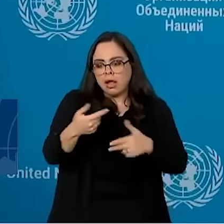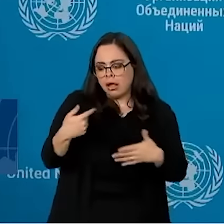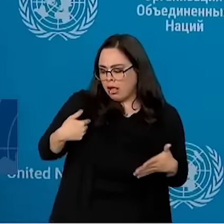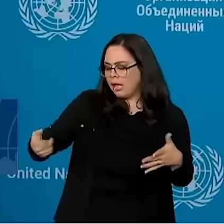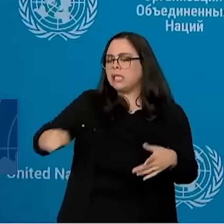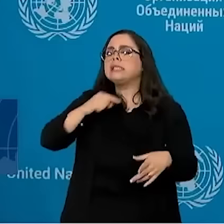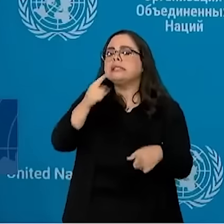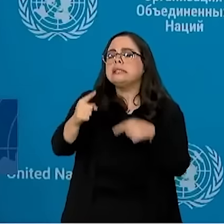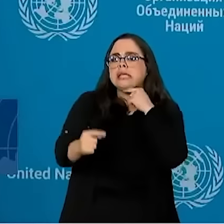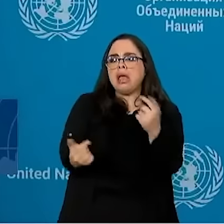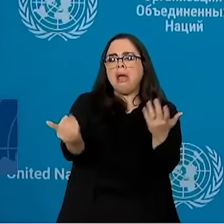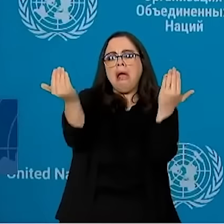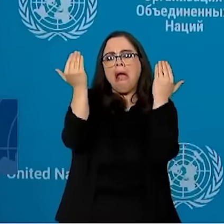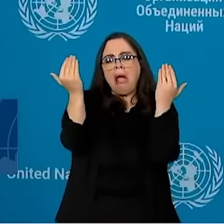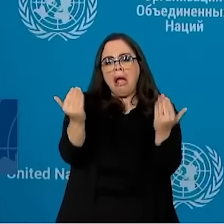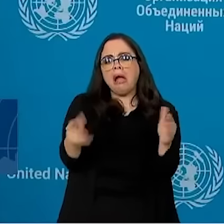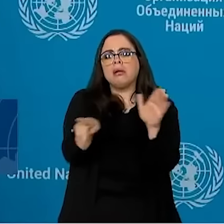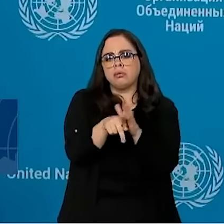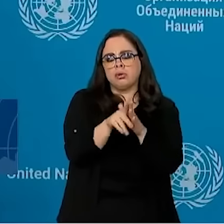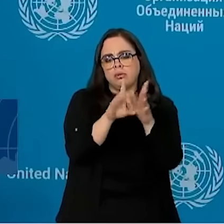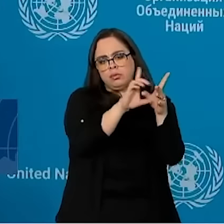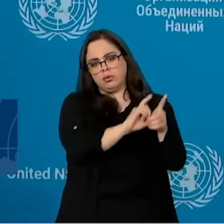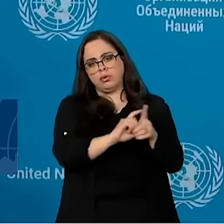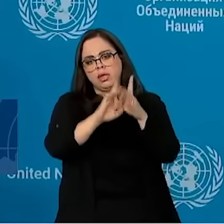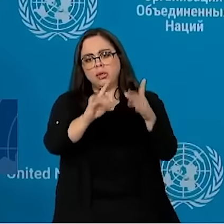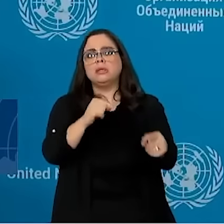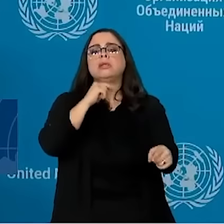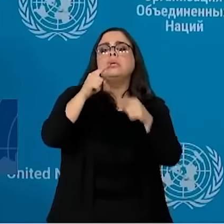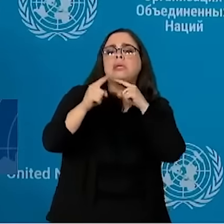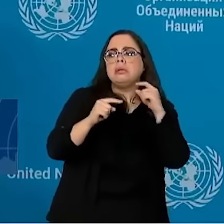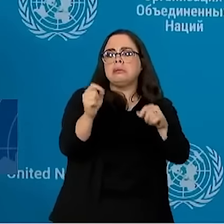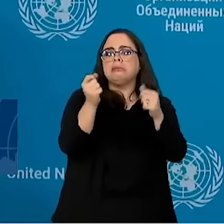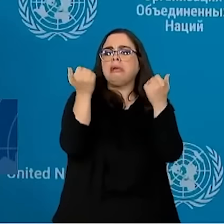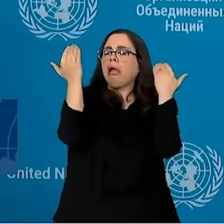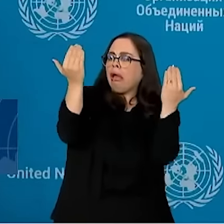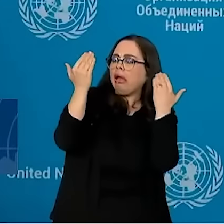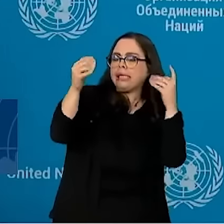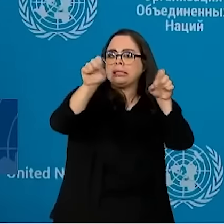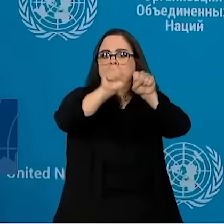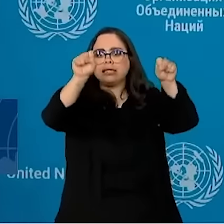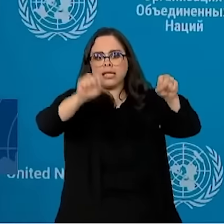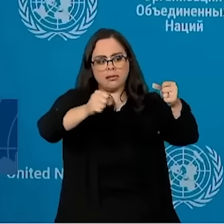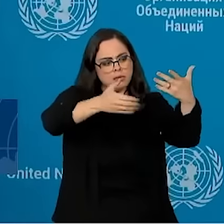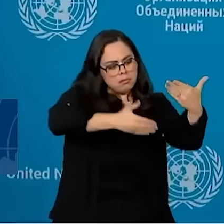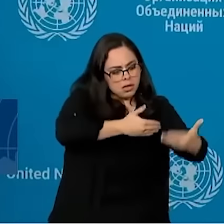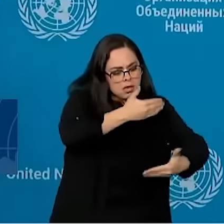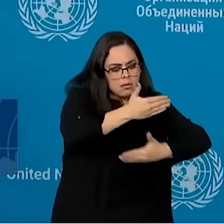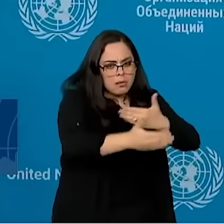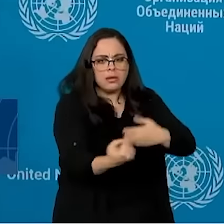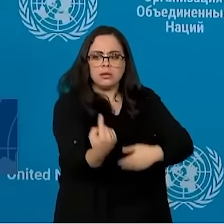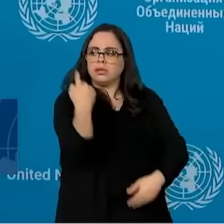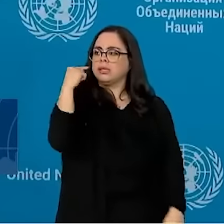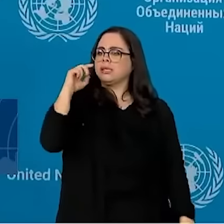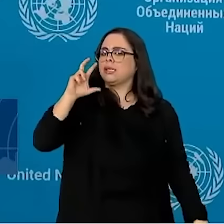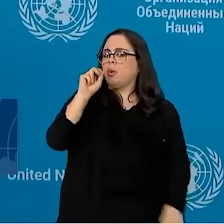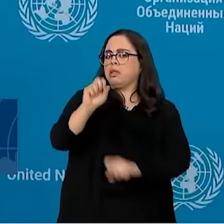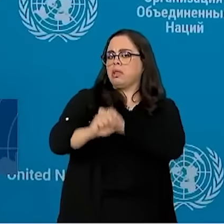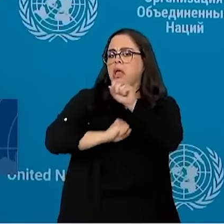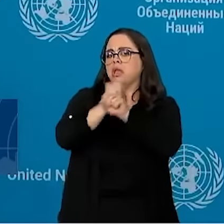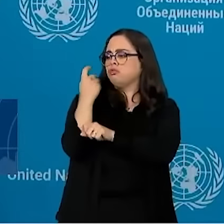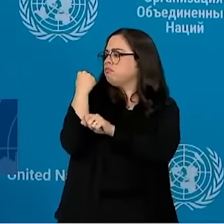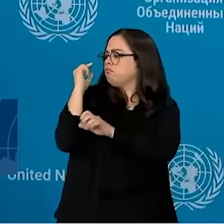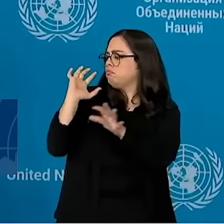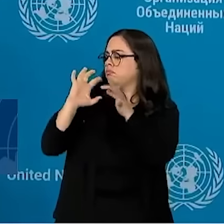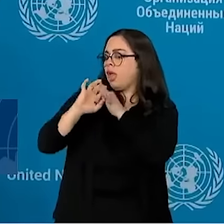pudessem questionar a própria democracia, questionar o sistema, questionar uma série de coisas que, há 50 anos atrás, era